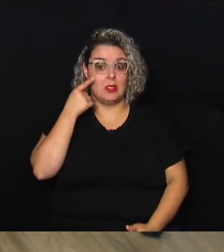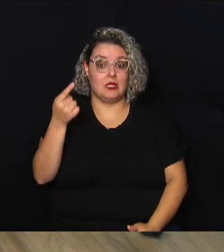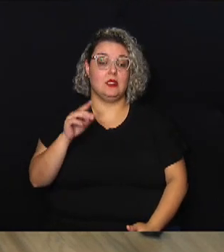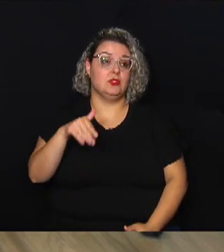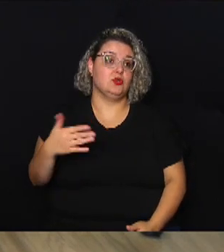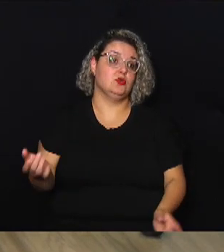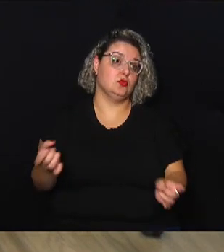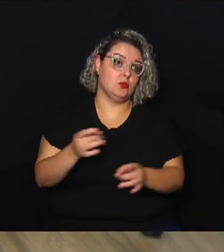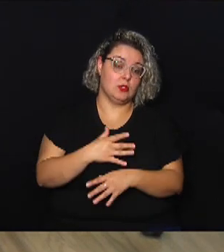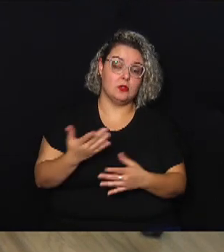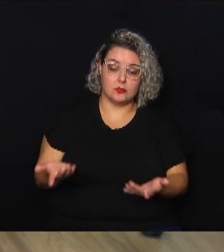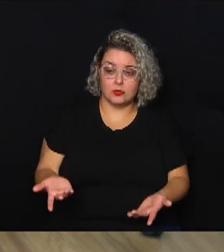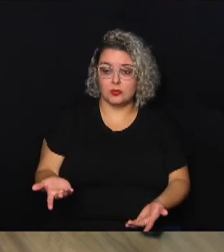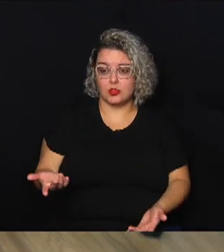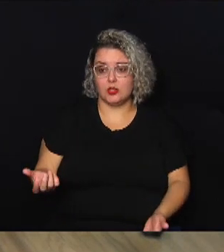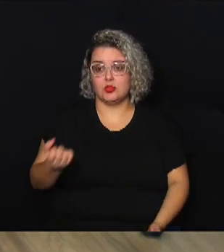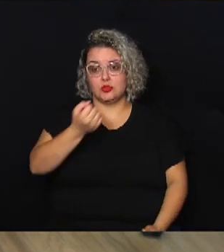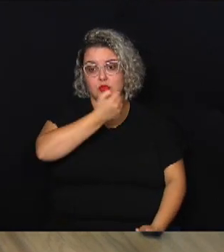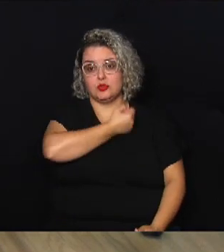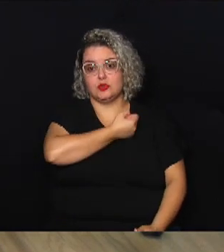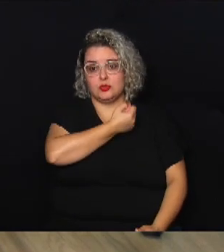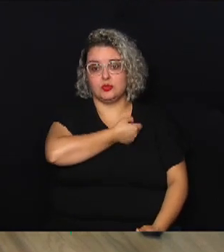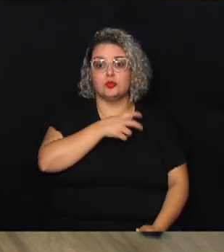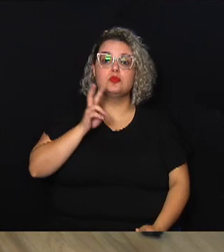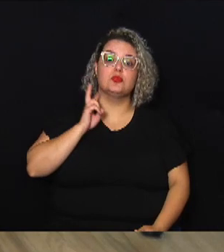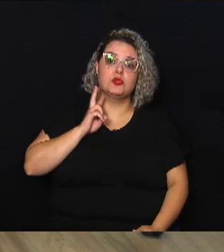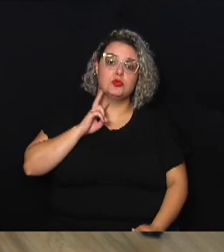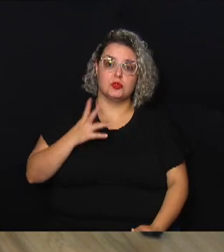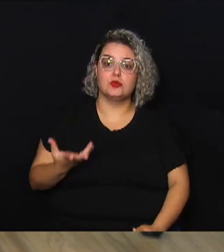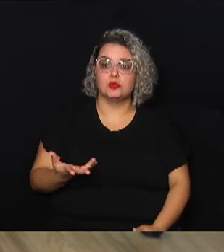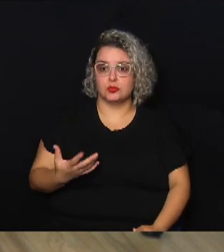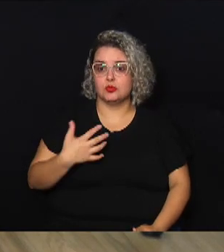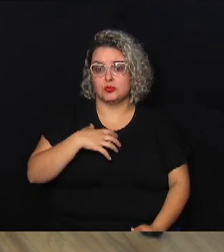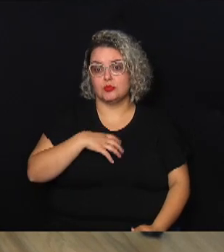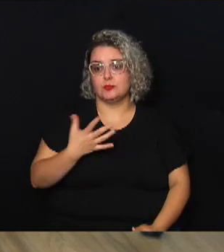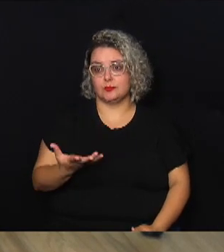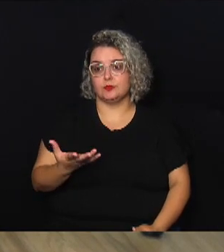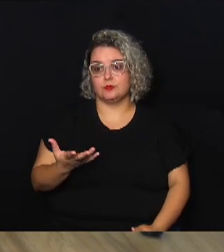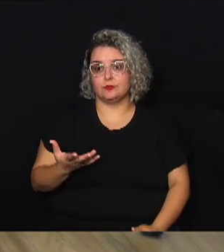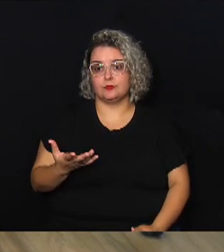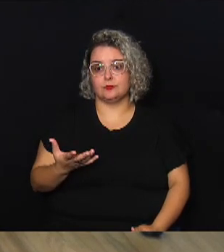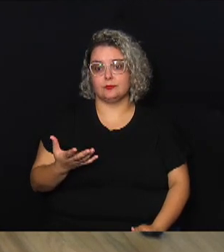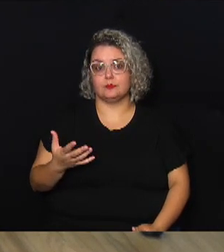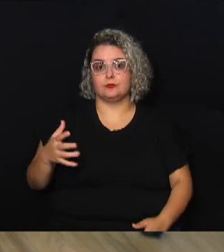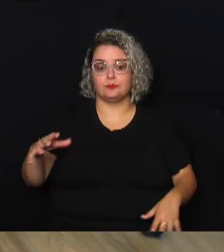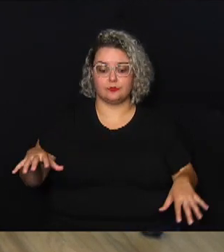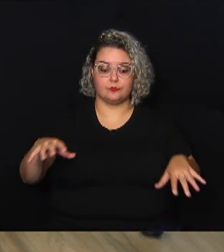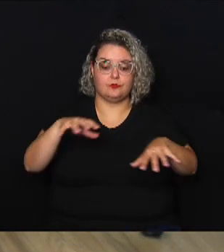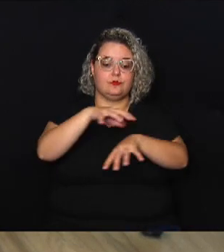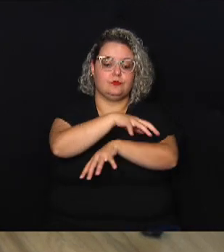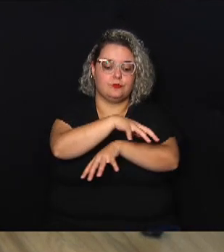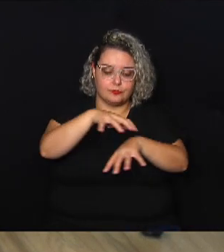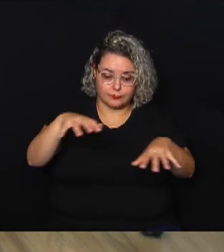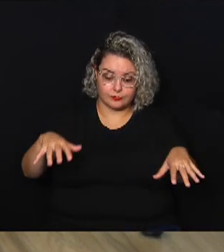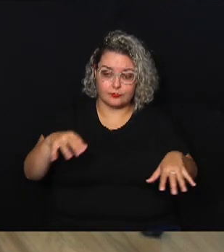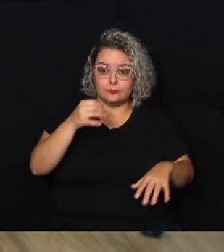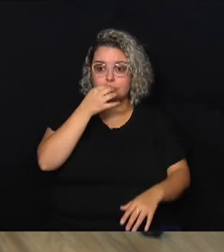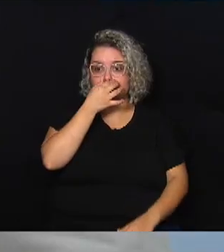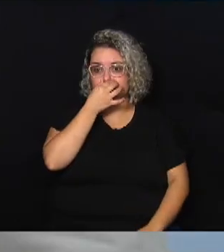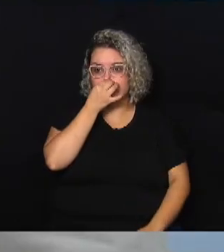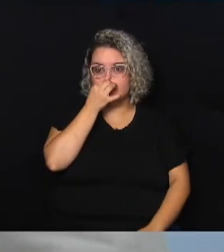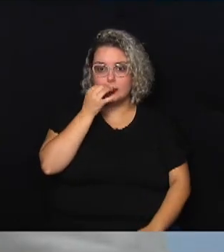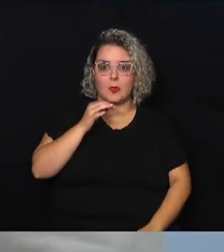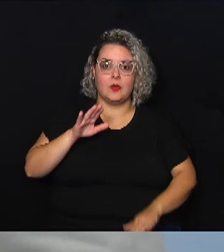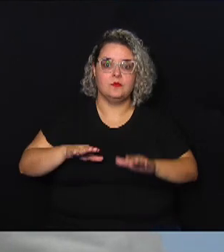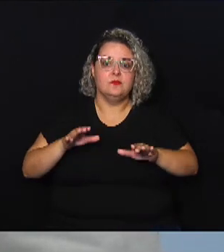virtude do número de vítimas ser de certo modo flutuante porque muitas vezes algum parente reclama